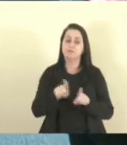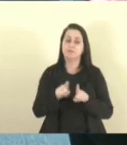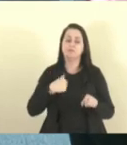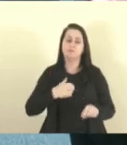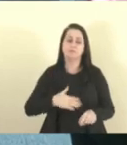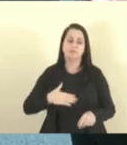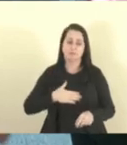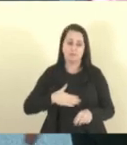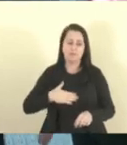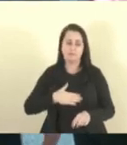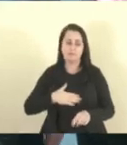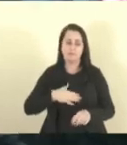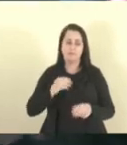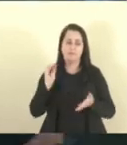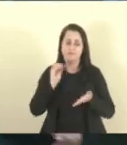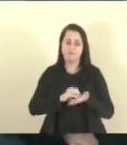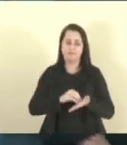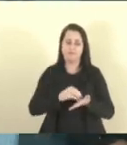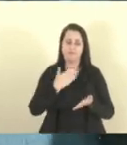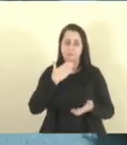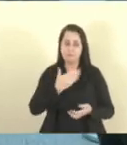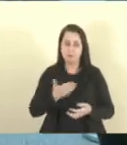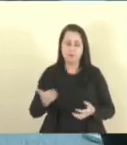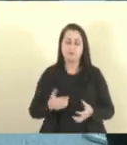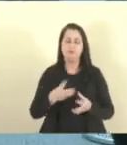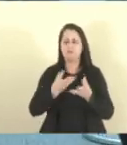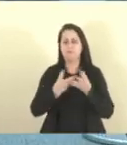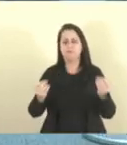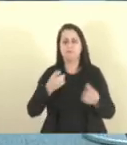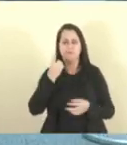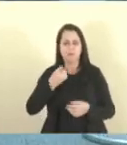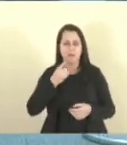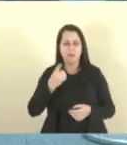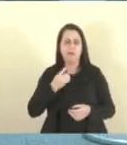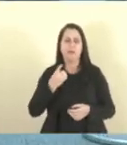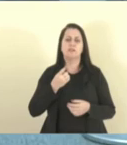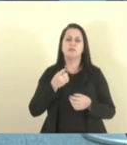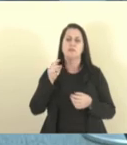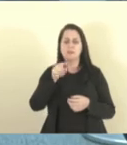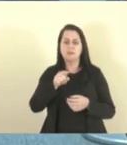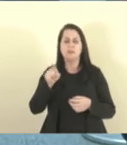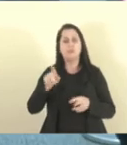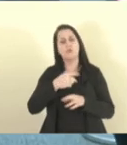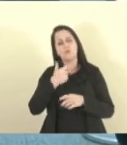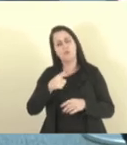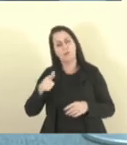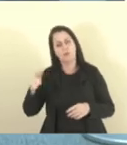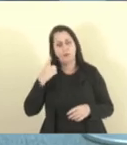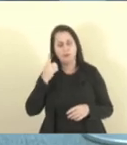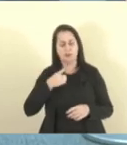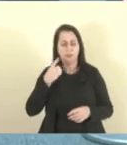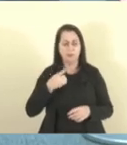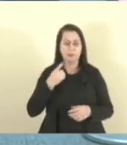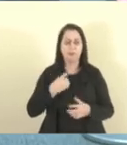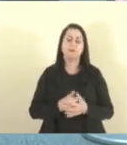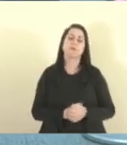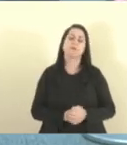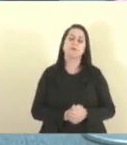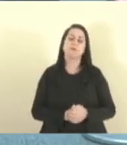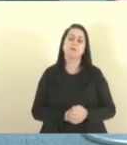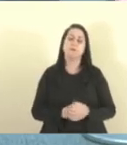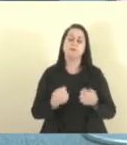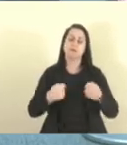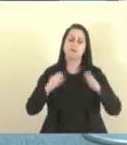de deixar também registrado, que foi um pedido aqui de diversos deputados, Coronel Wellington, V. Exª e outros deputados aqui, que seja